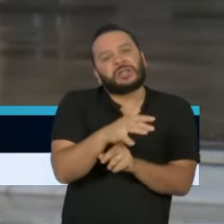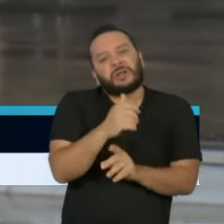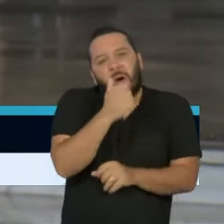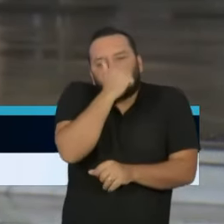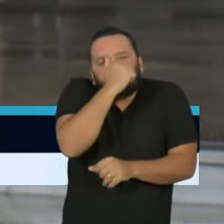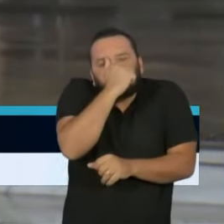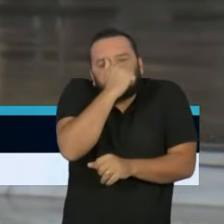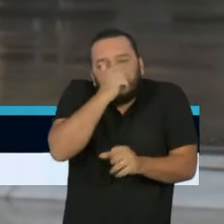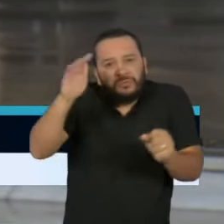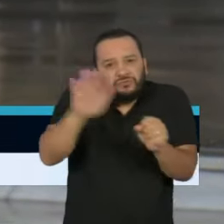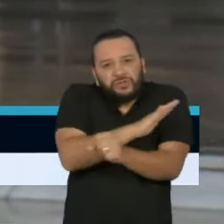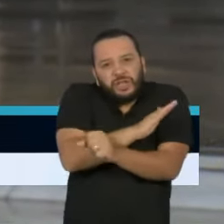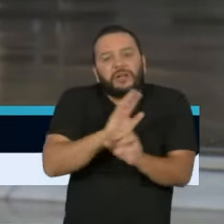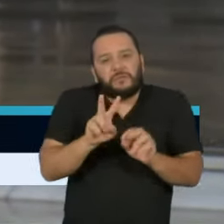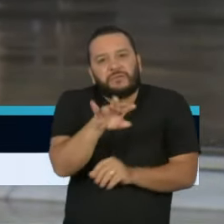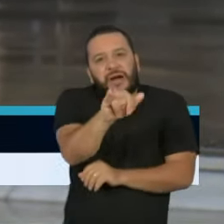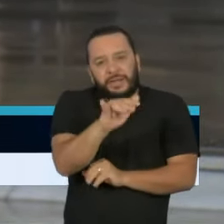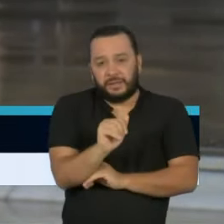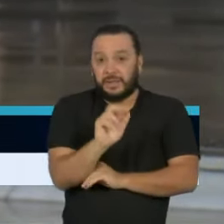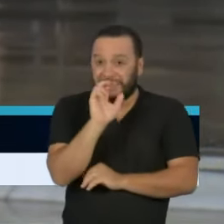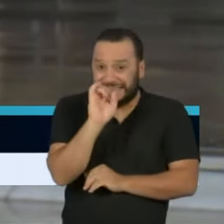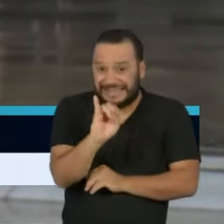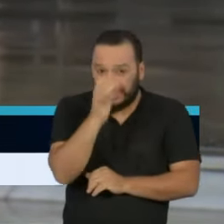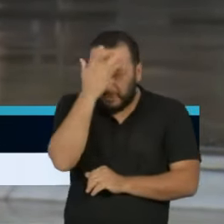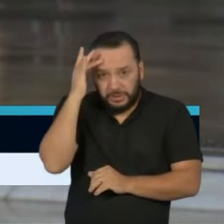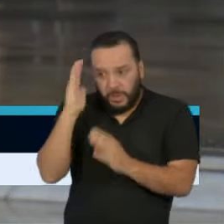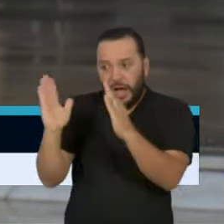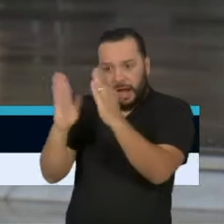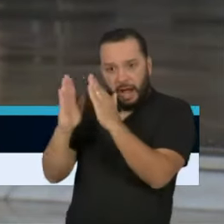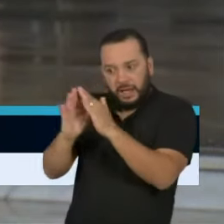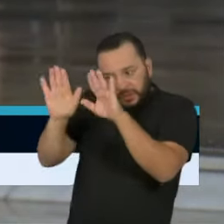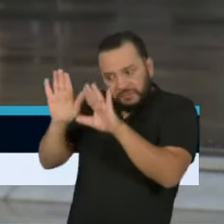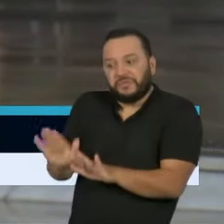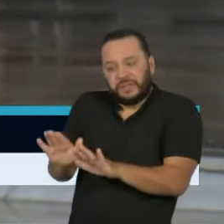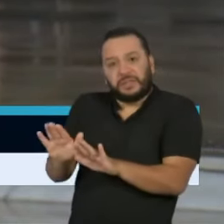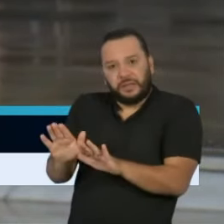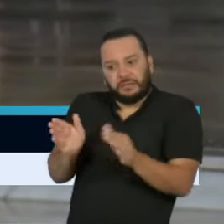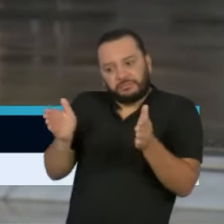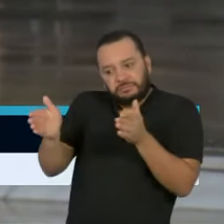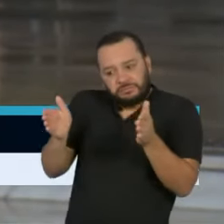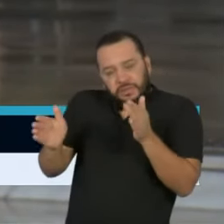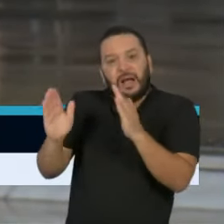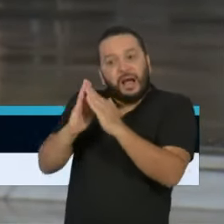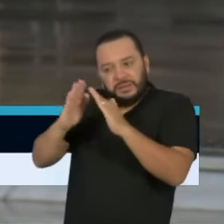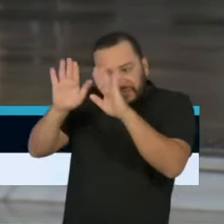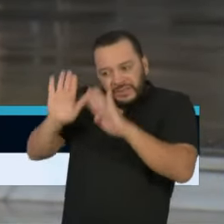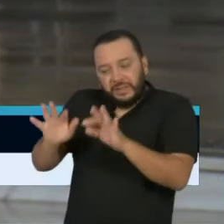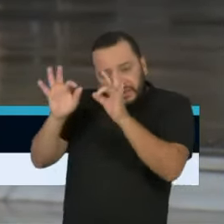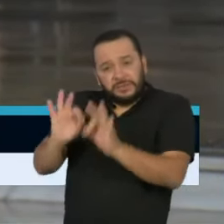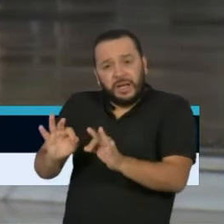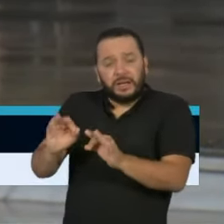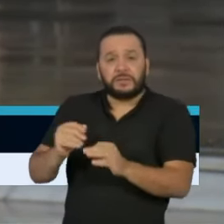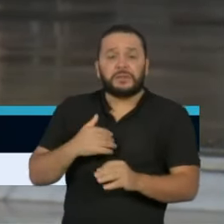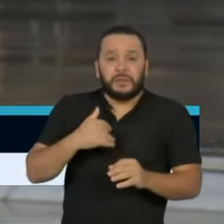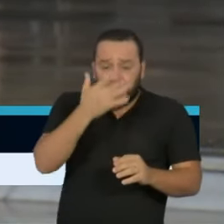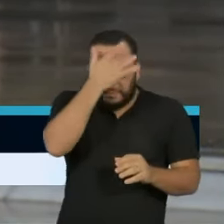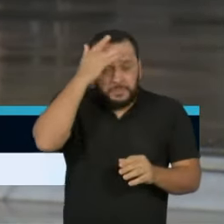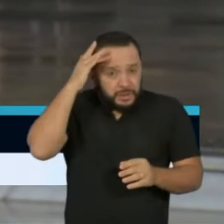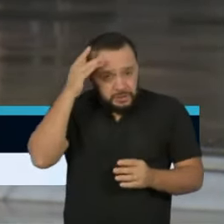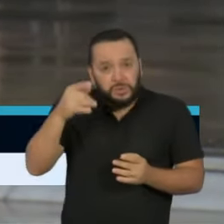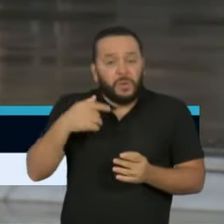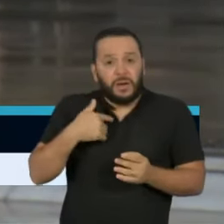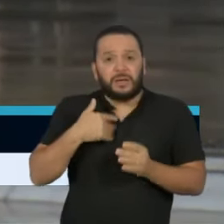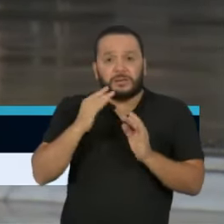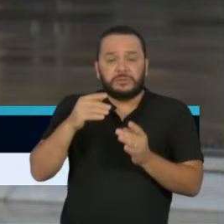expectativa é que, mantida essa restrição e mantida essa quarentena da forma que o governador prorrogou hoje, esses 3